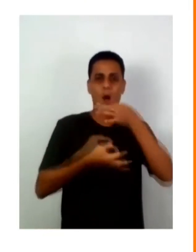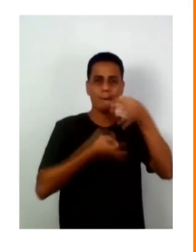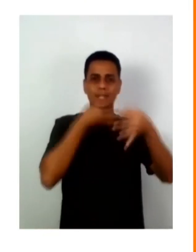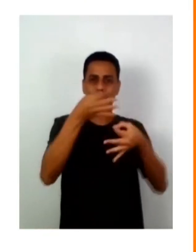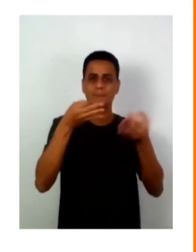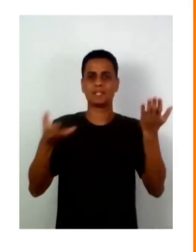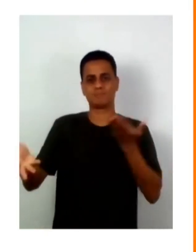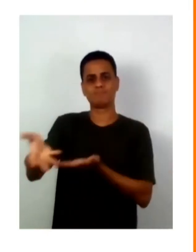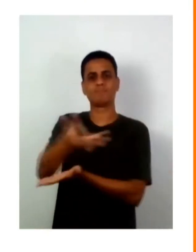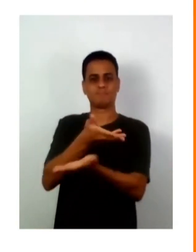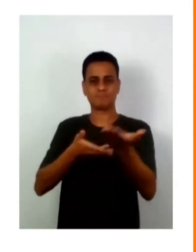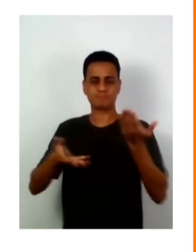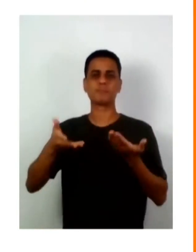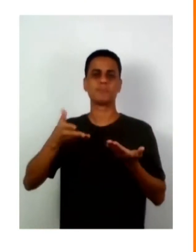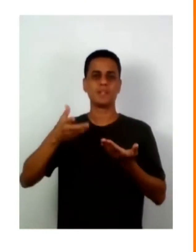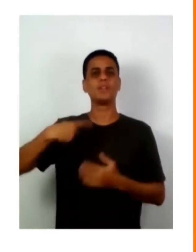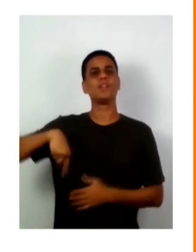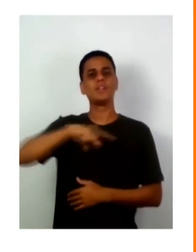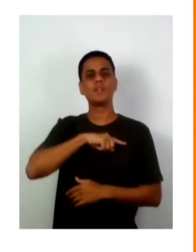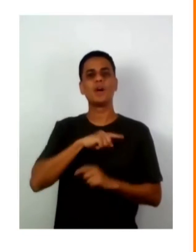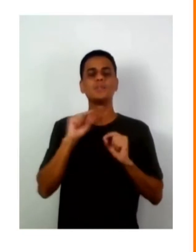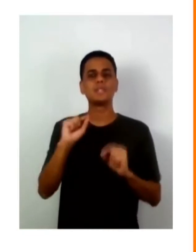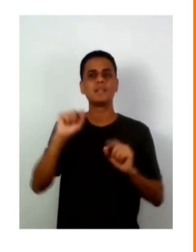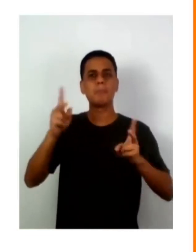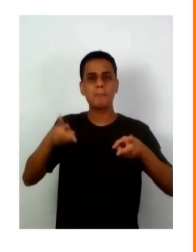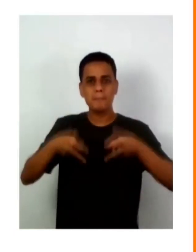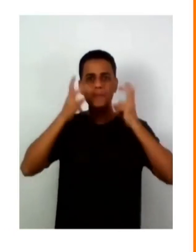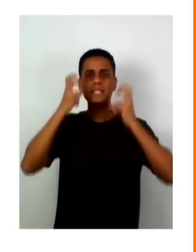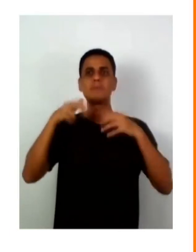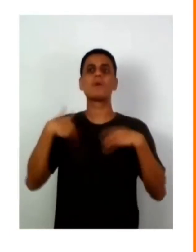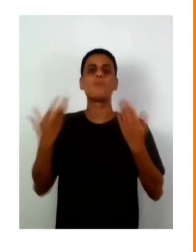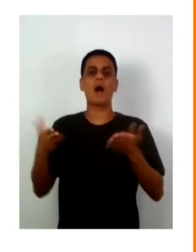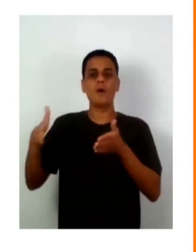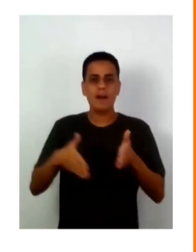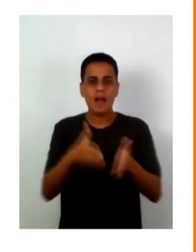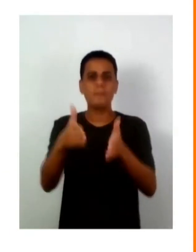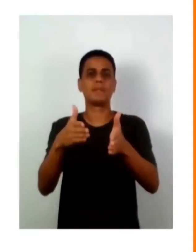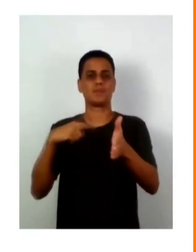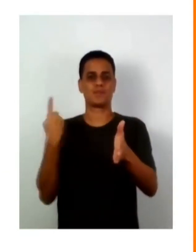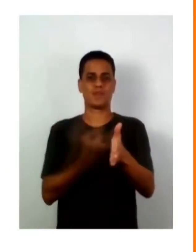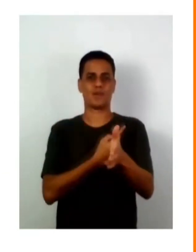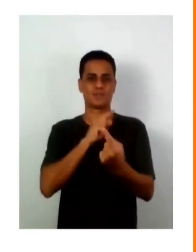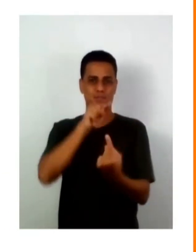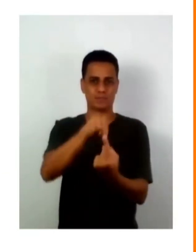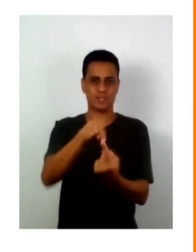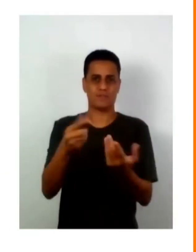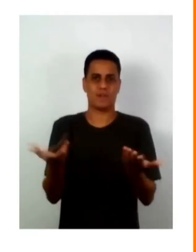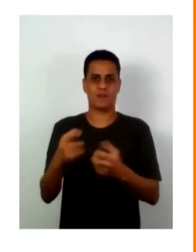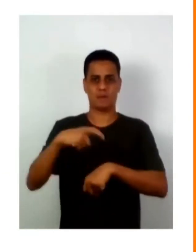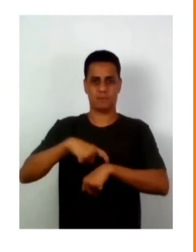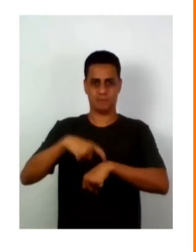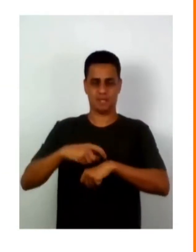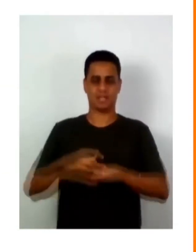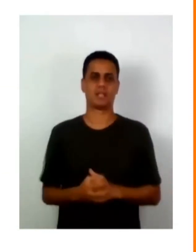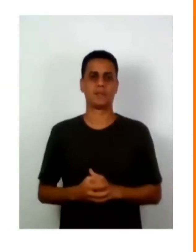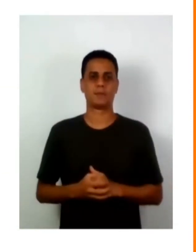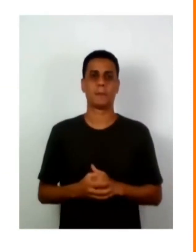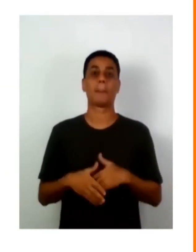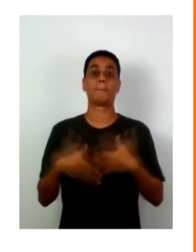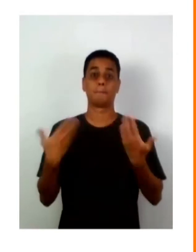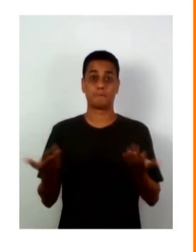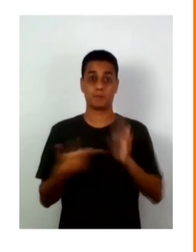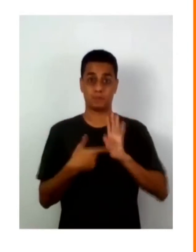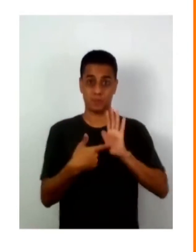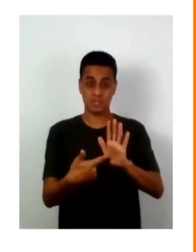poder conhecernos mais, trocar opiniões e encontrar novos lugares de sentido neste momento. Para a minha